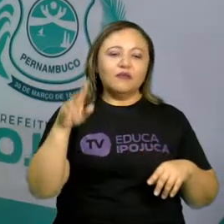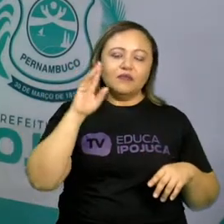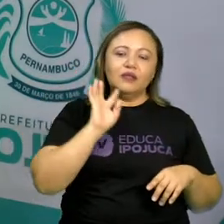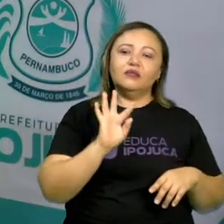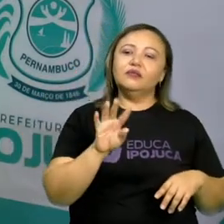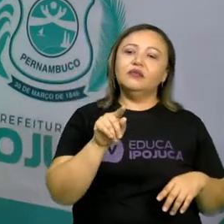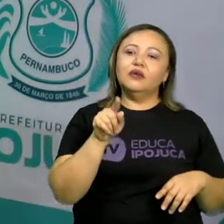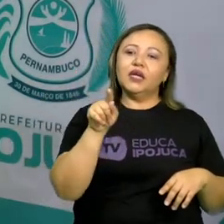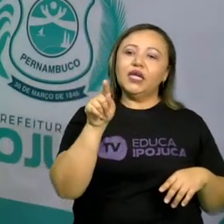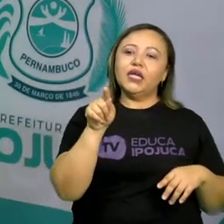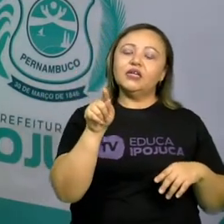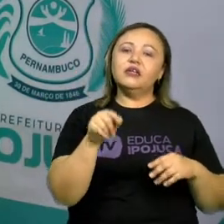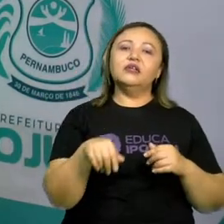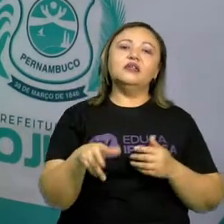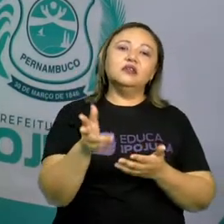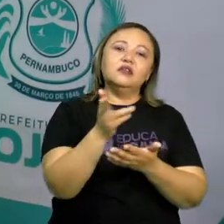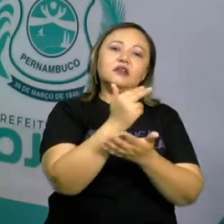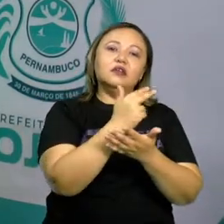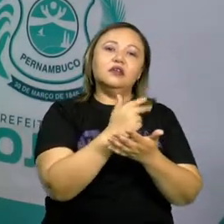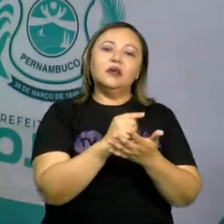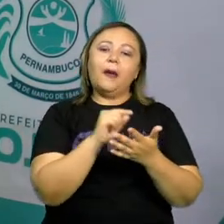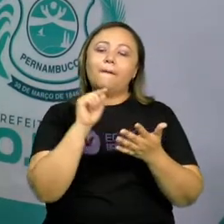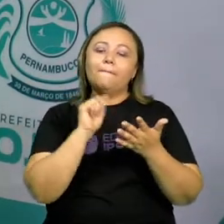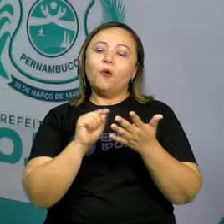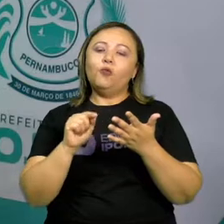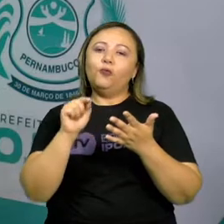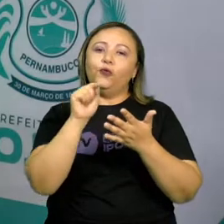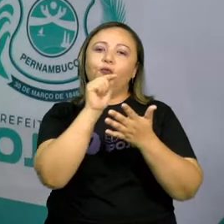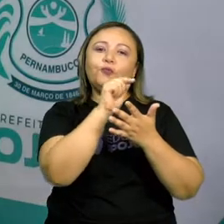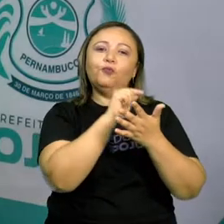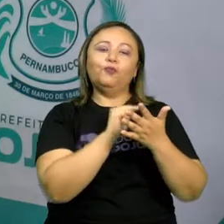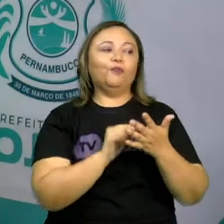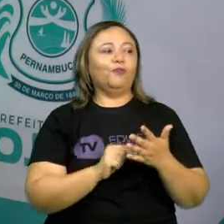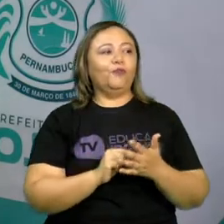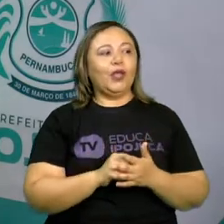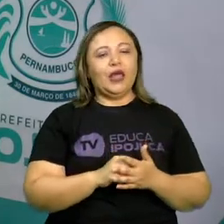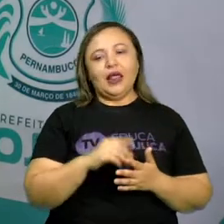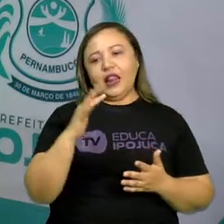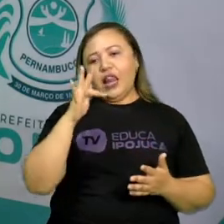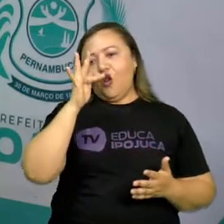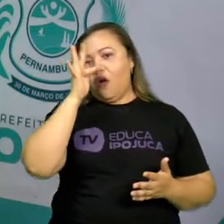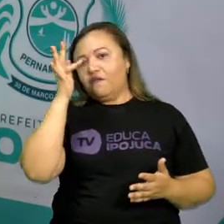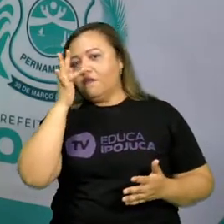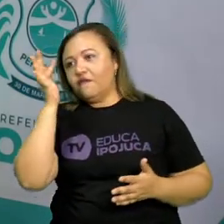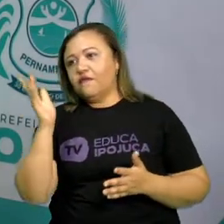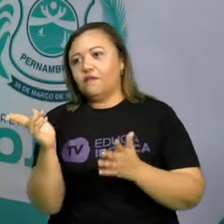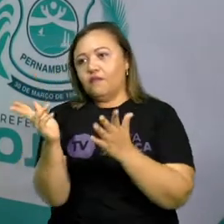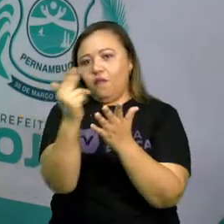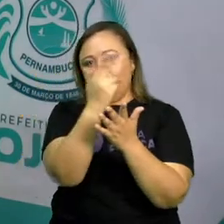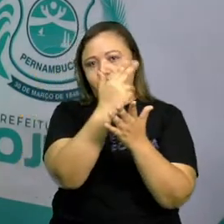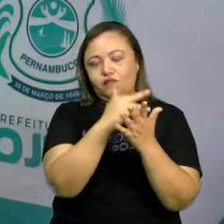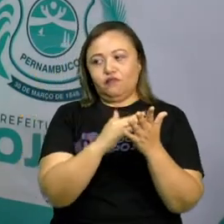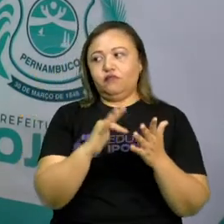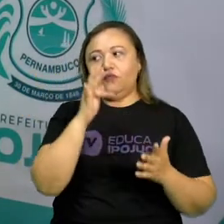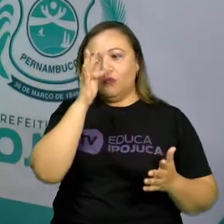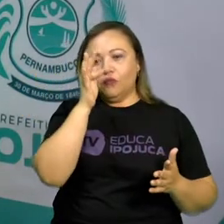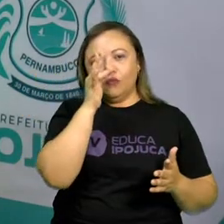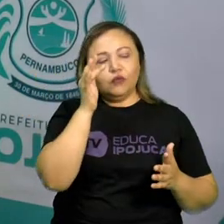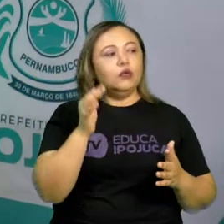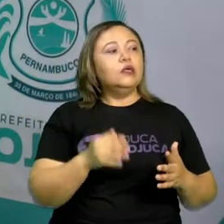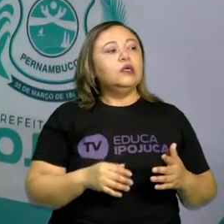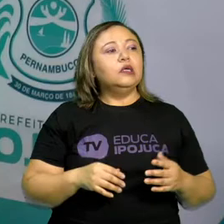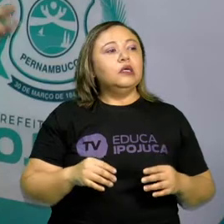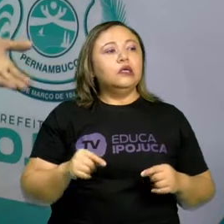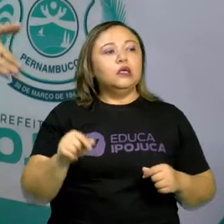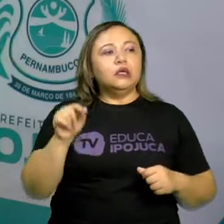lá. Aqui é só com os pontos. Olha que flor linda. Que cartaz lindo,